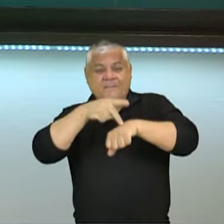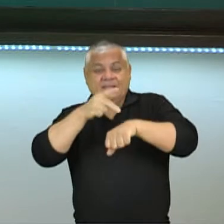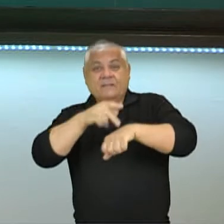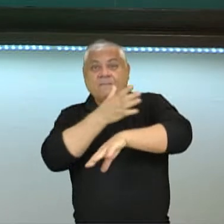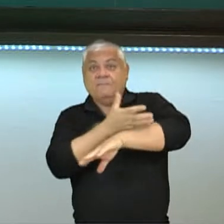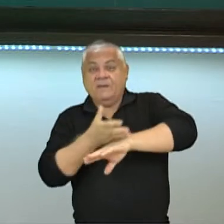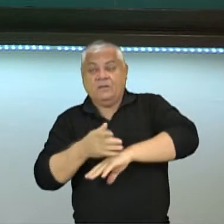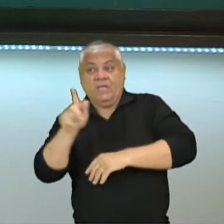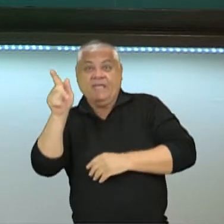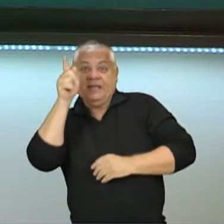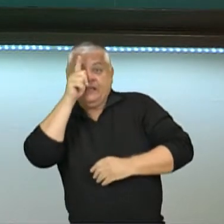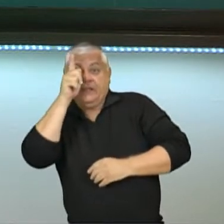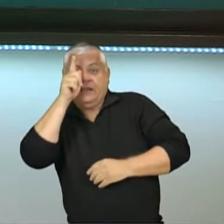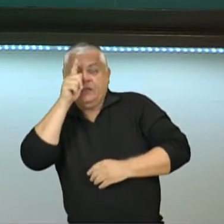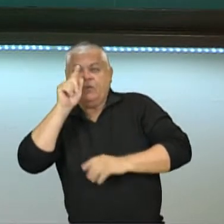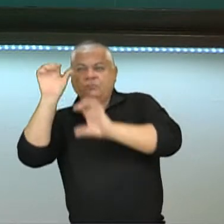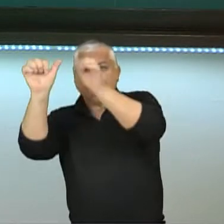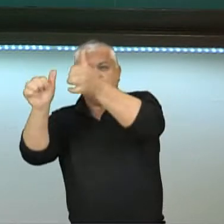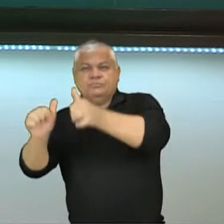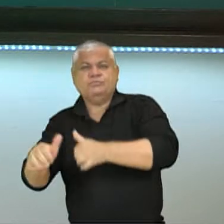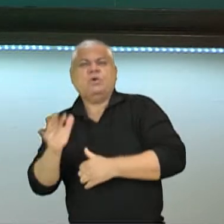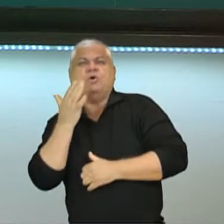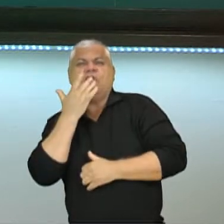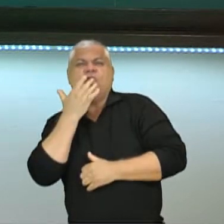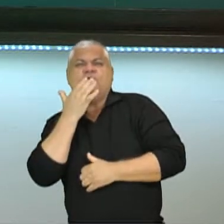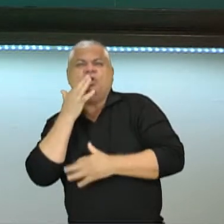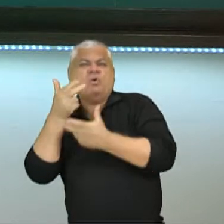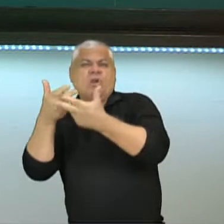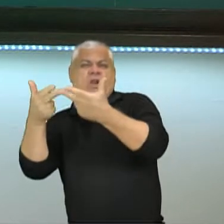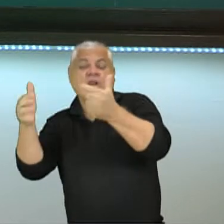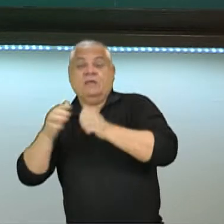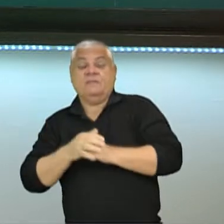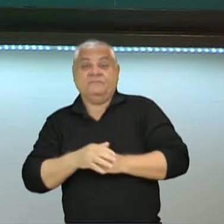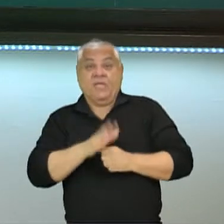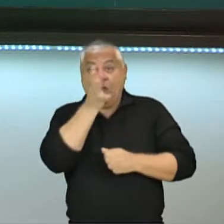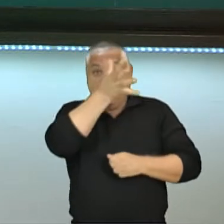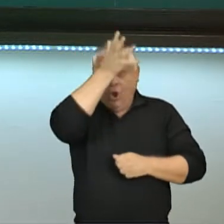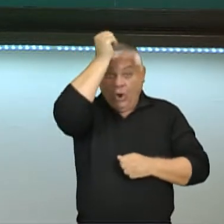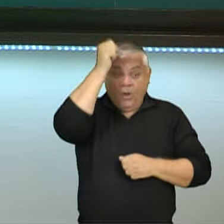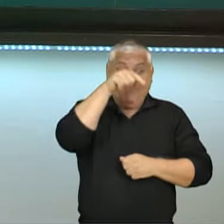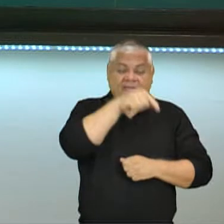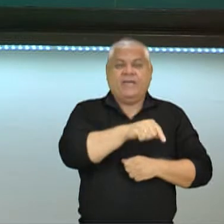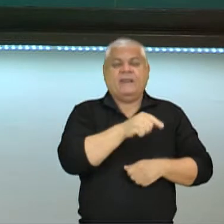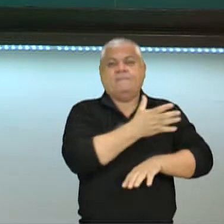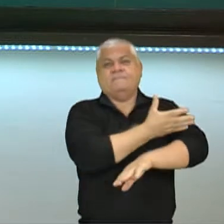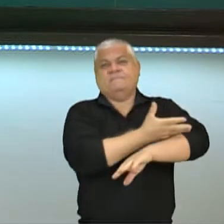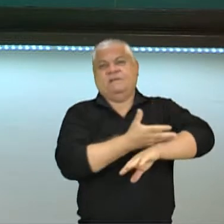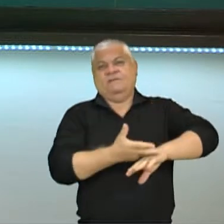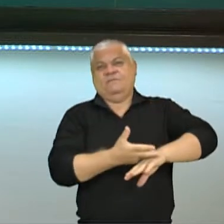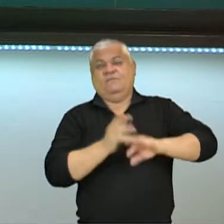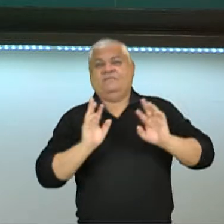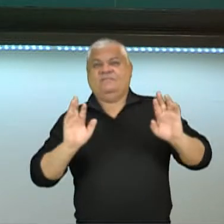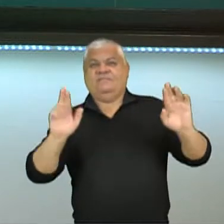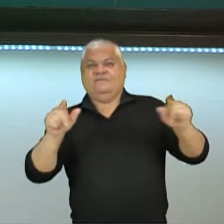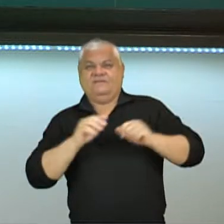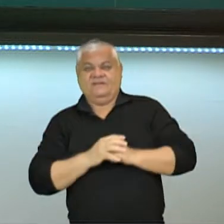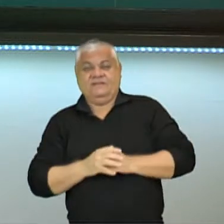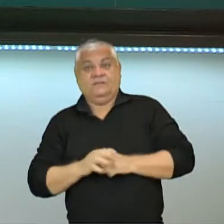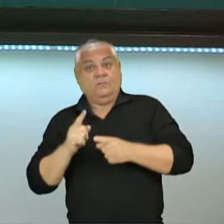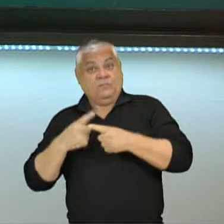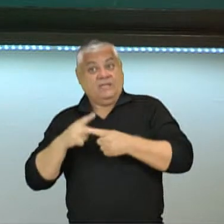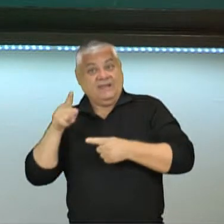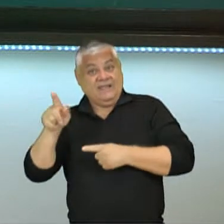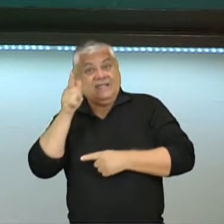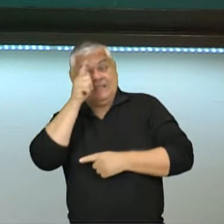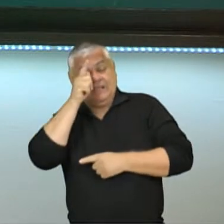coloridas. E nós conhecemos ela como branco, sem cor nenhuma, por causa do tempo que foi desgastando, lembrando que eram exatamente elementos térreos,